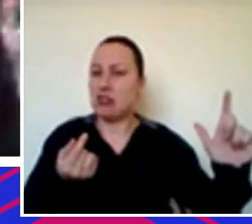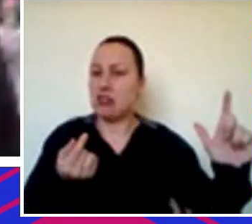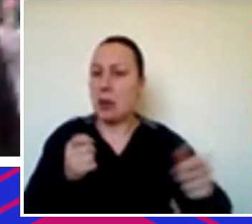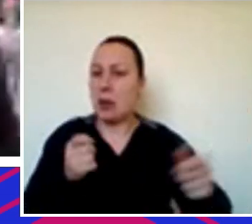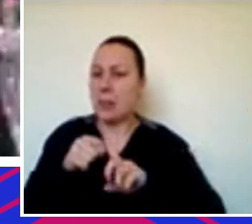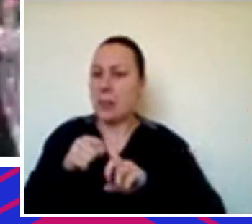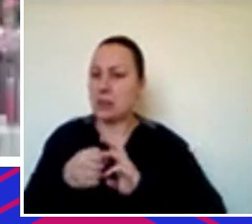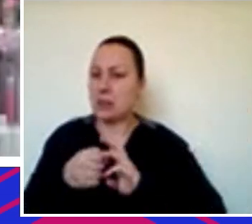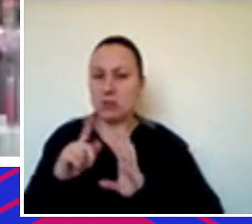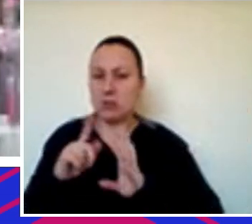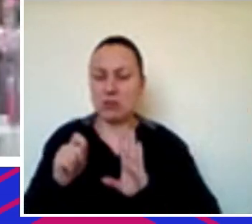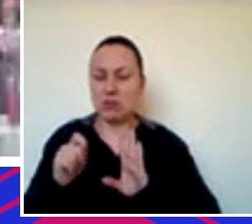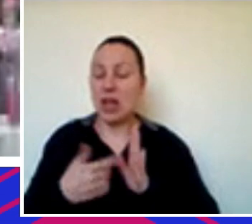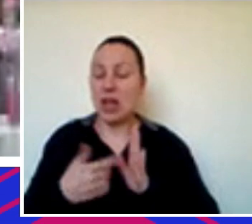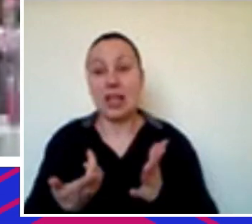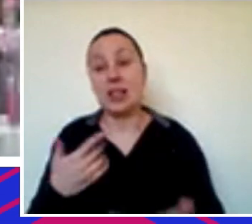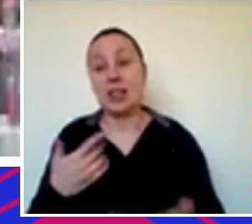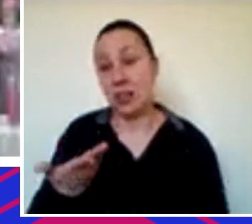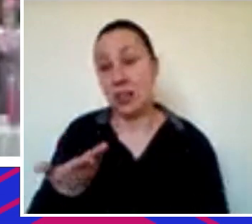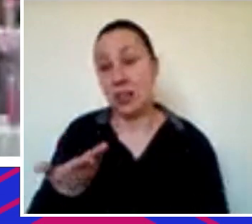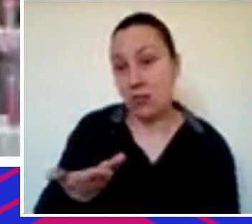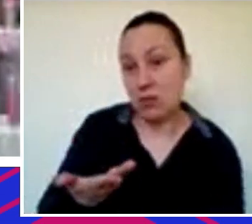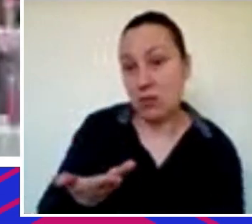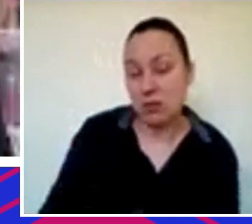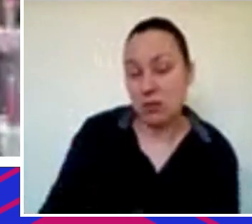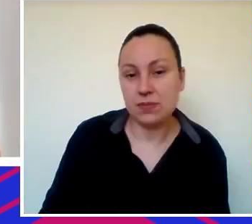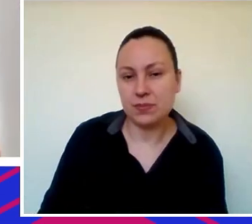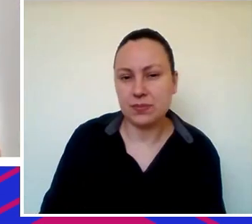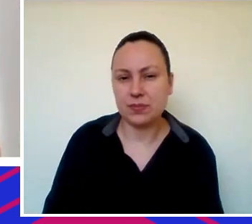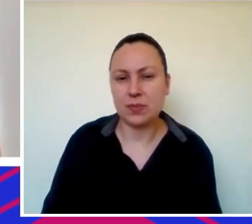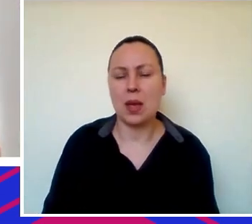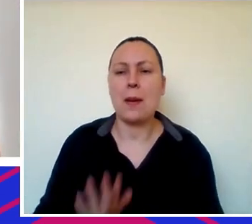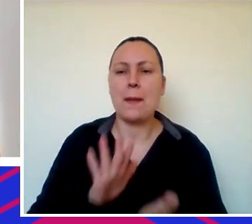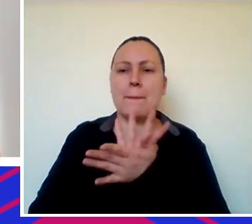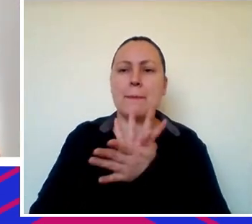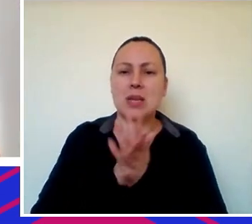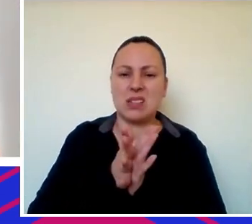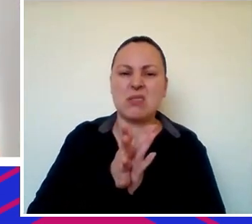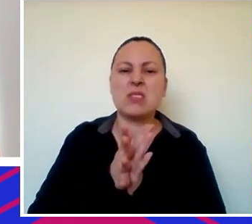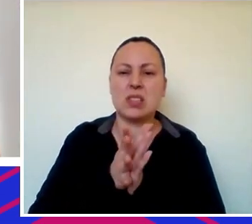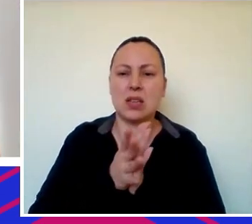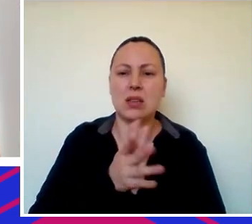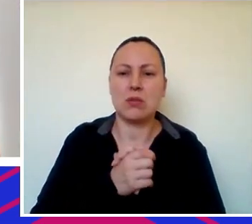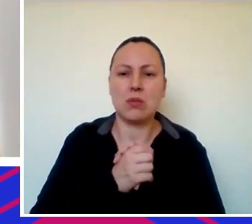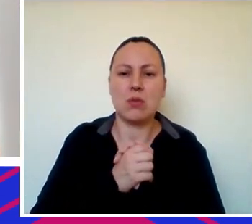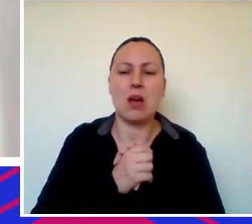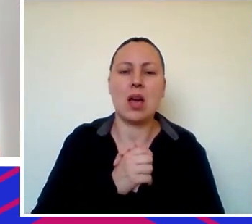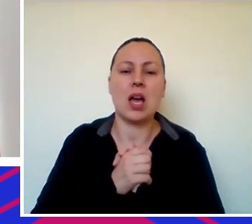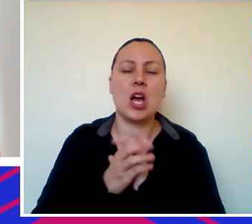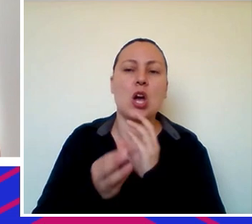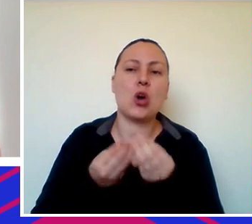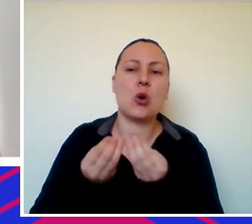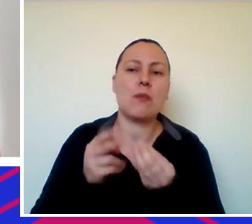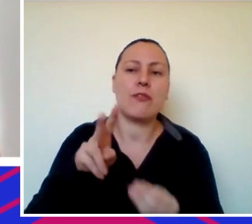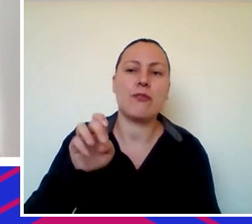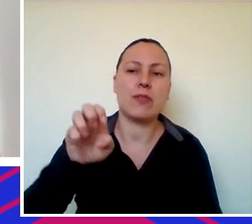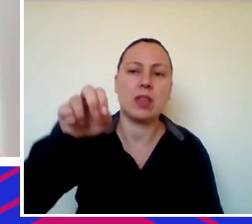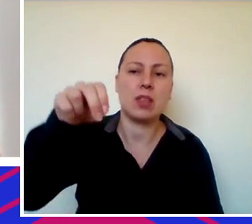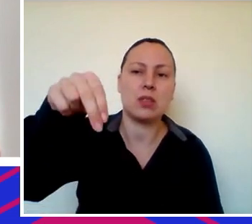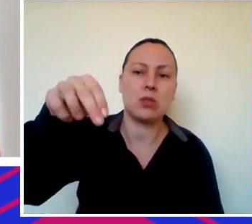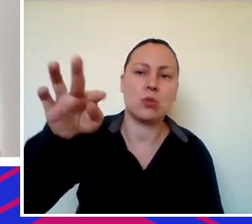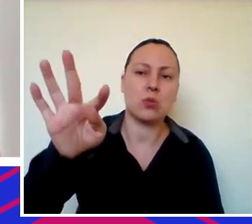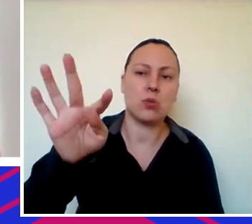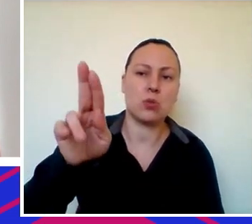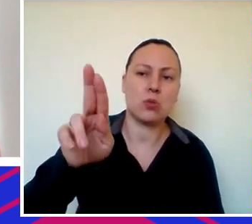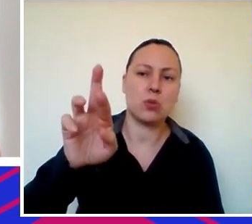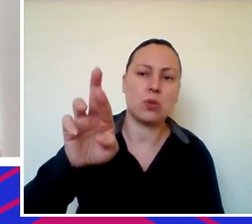apesar de ser lucrativo então acho que tem essa talvez preconceito eu vou puxar até para o Anderson como se Venture Capital fosse algo que